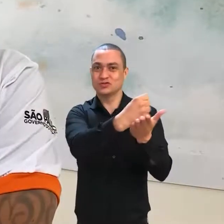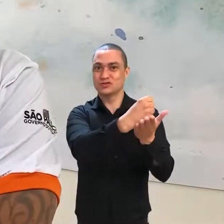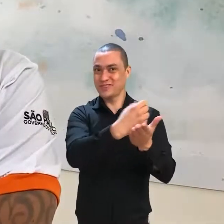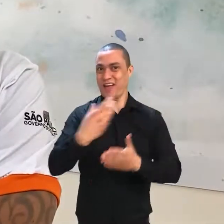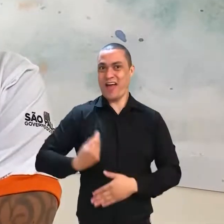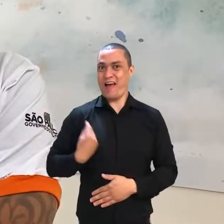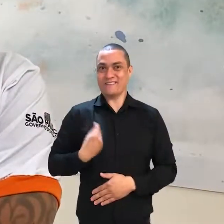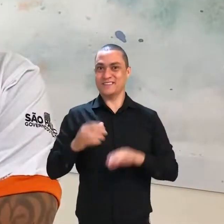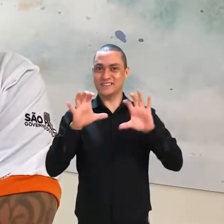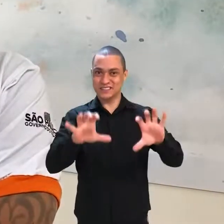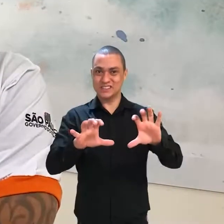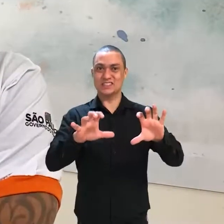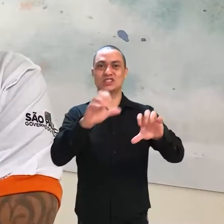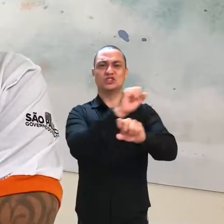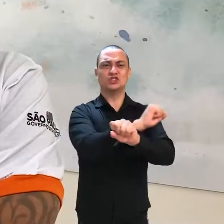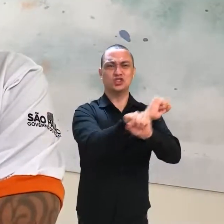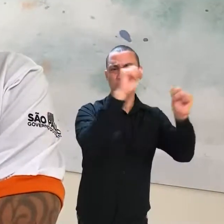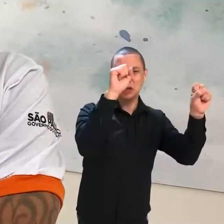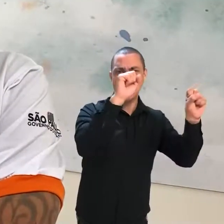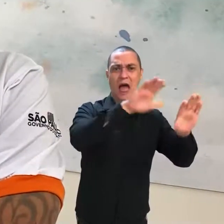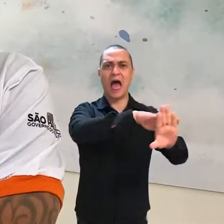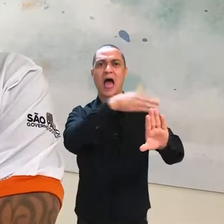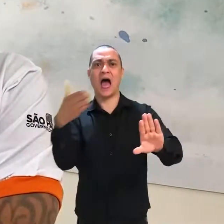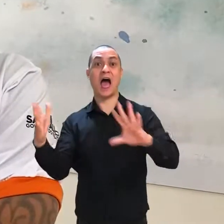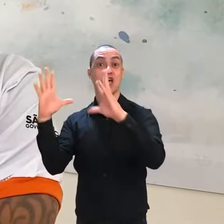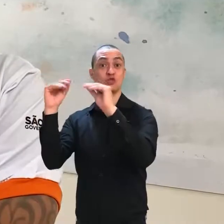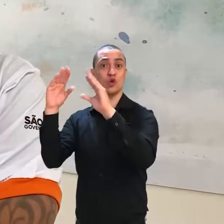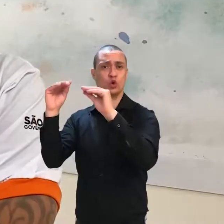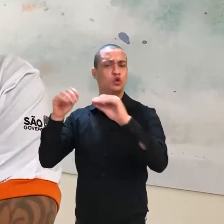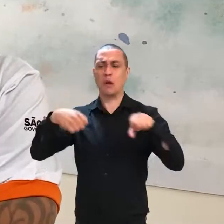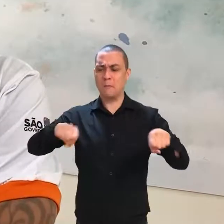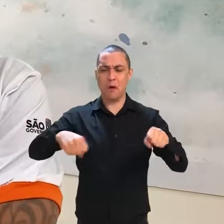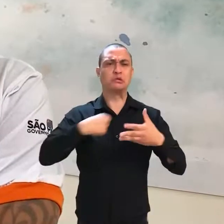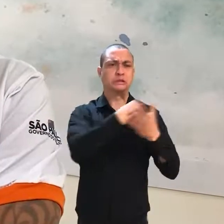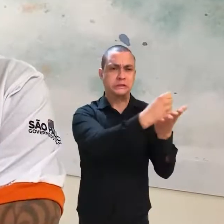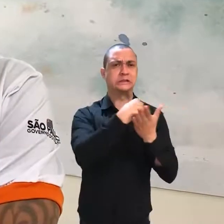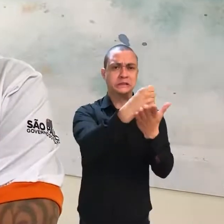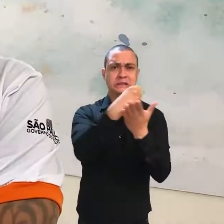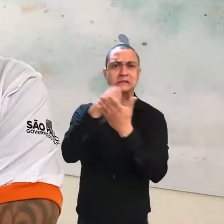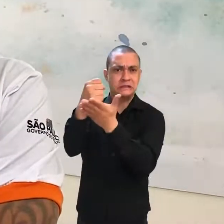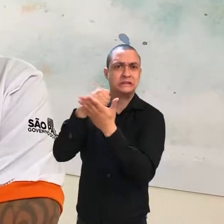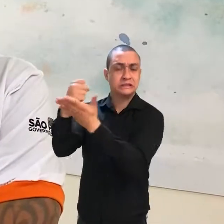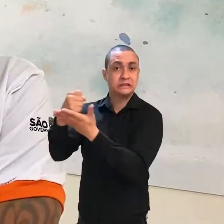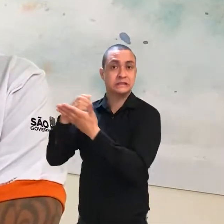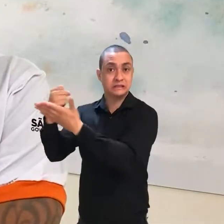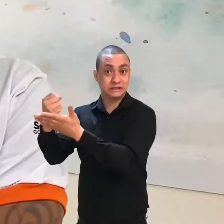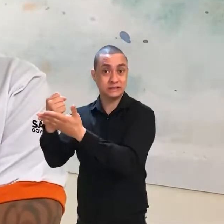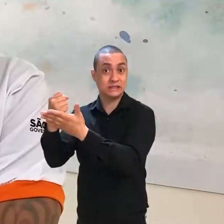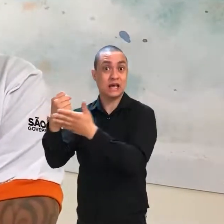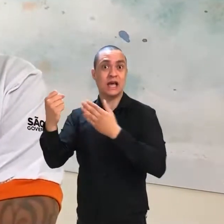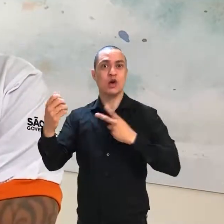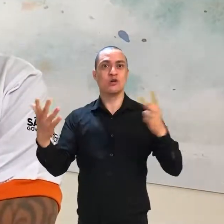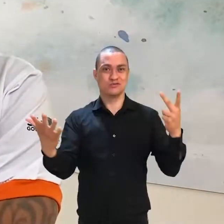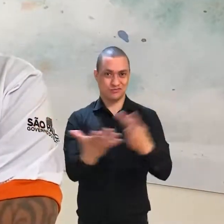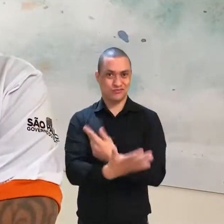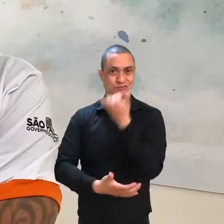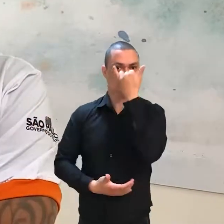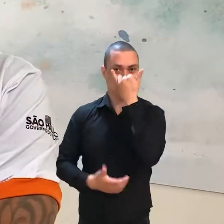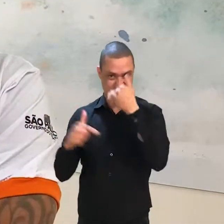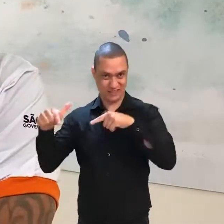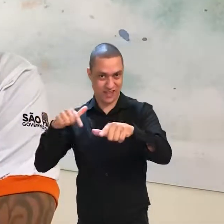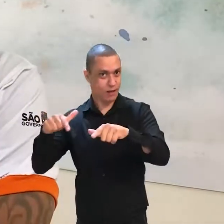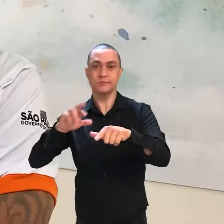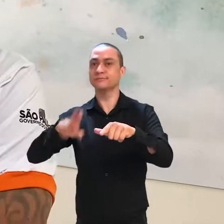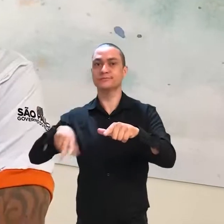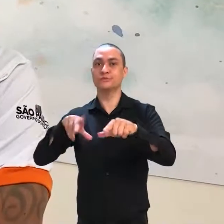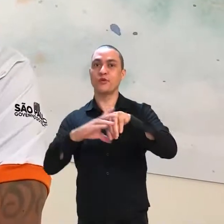Meu dia a dia era de dia e de noite, trabalhando em cima de uma moto, que chegou a sofrer um acidente